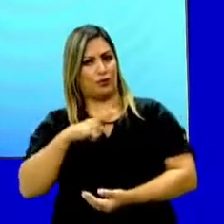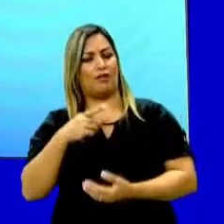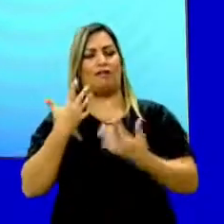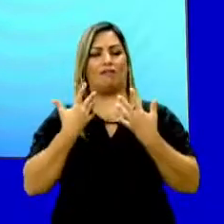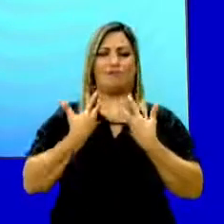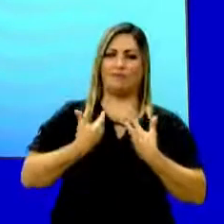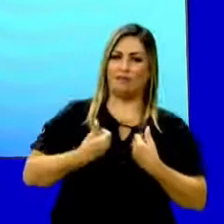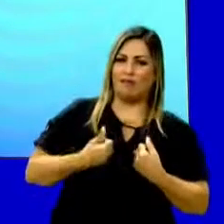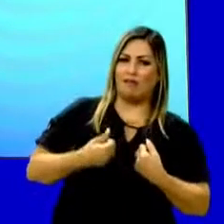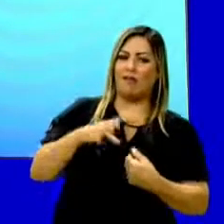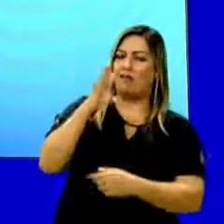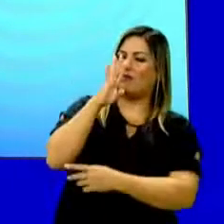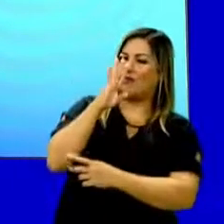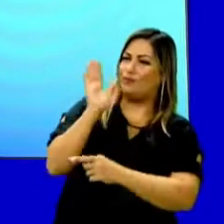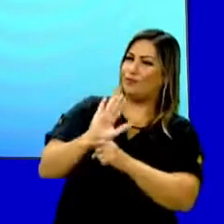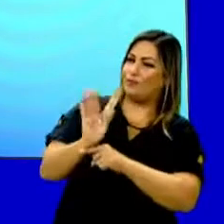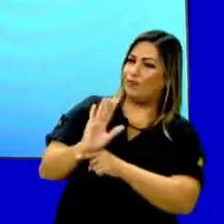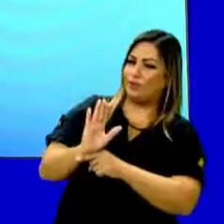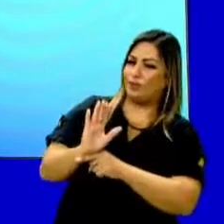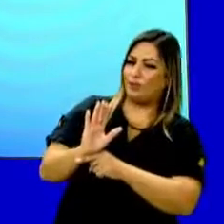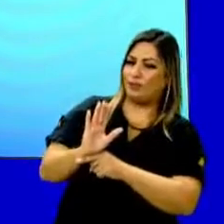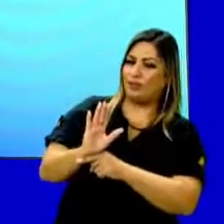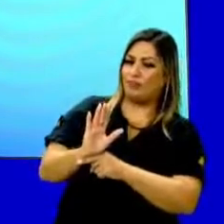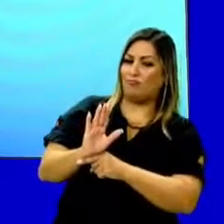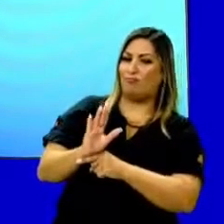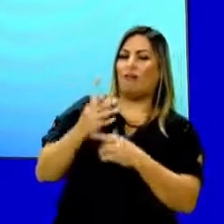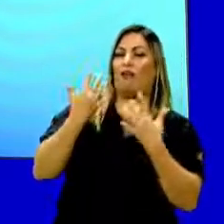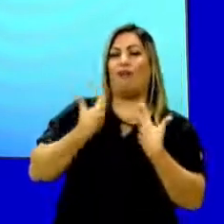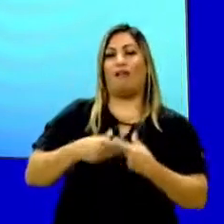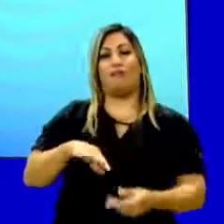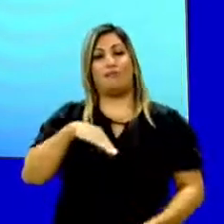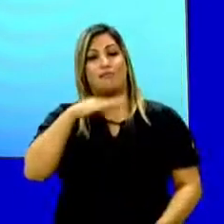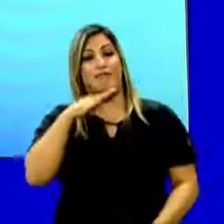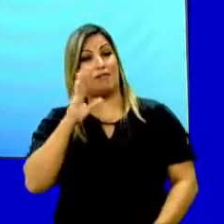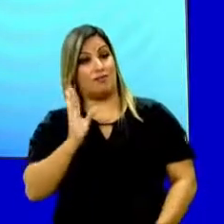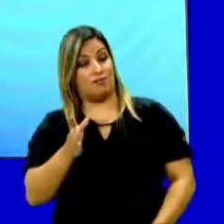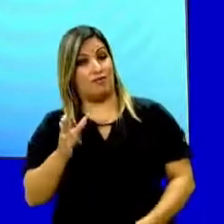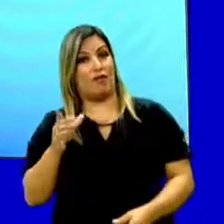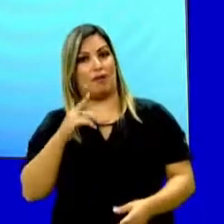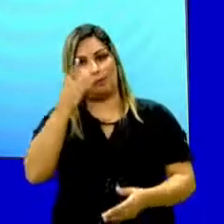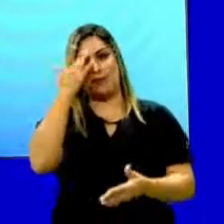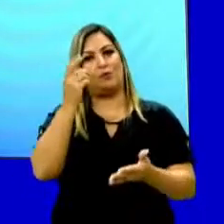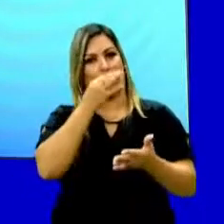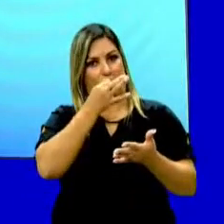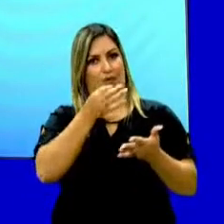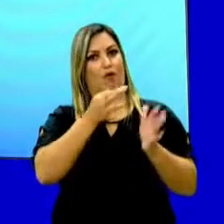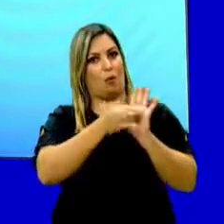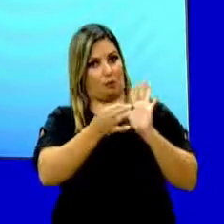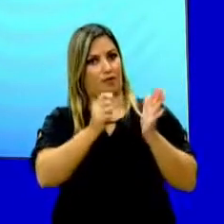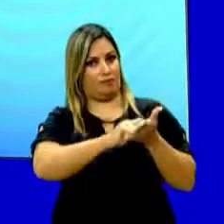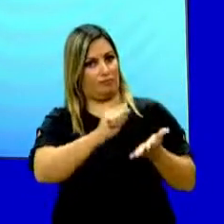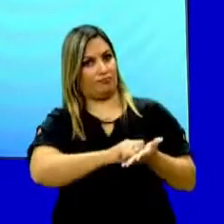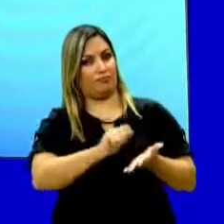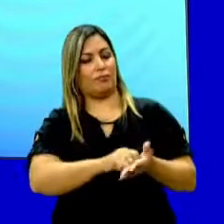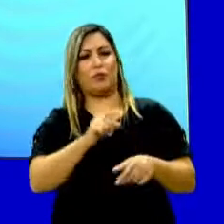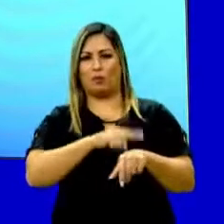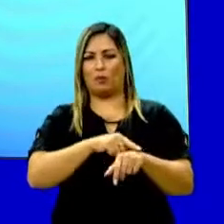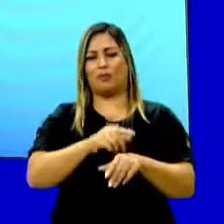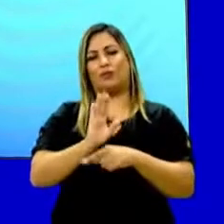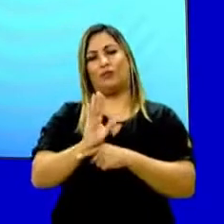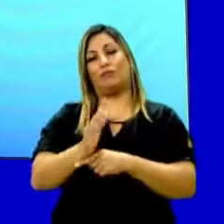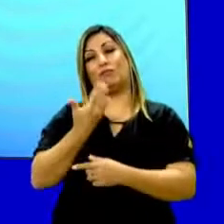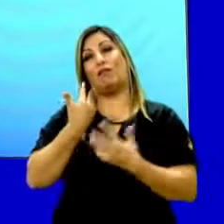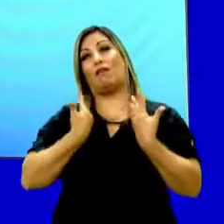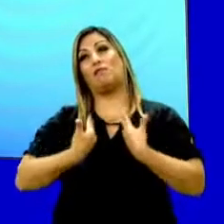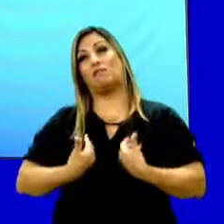cansado de assistir o filme, então significa, sim, que o resenhista aqui diz que tem um momento que o filme fica um